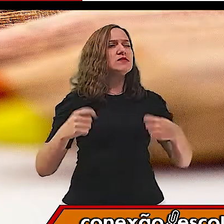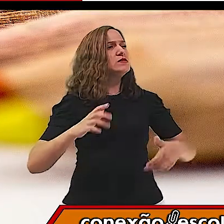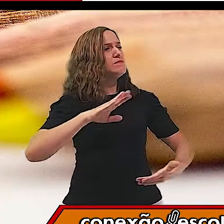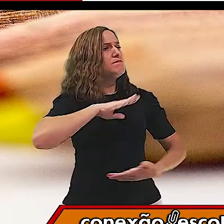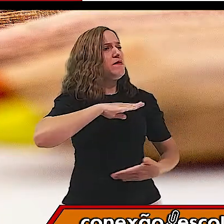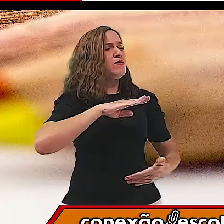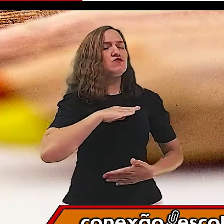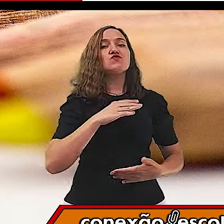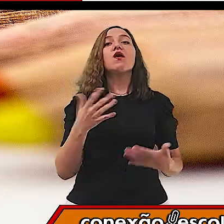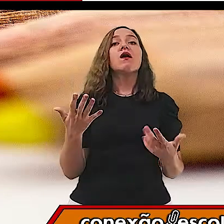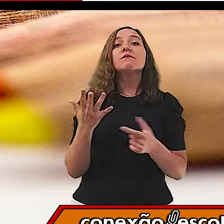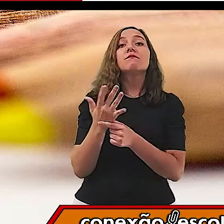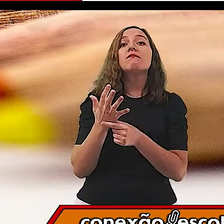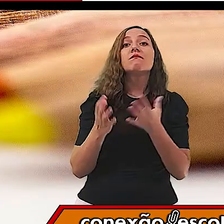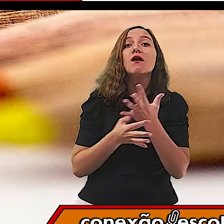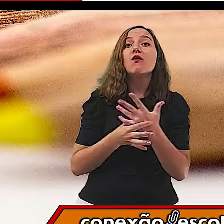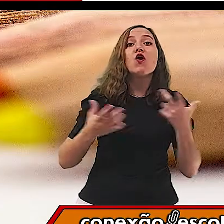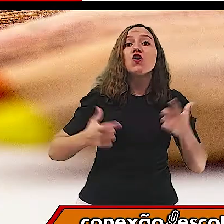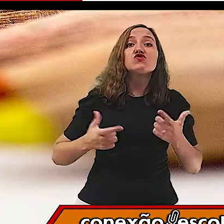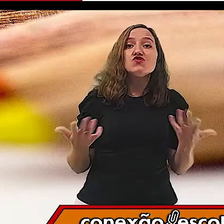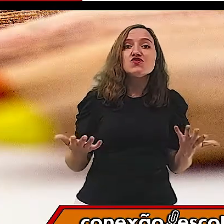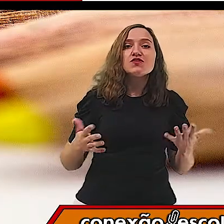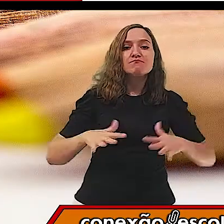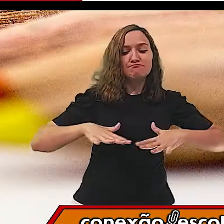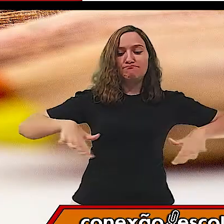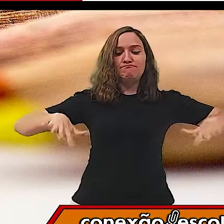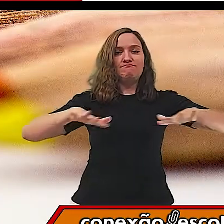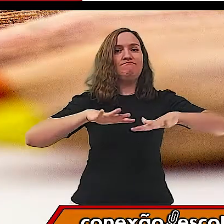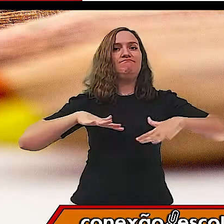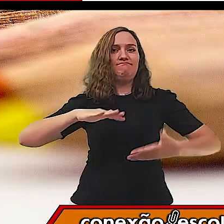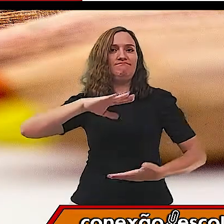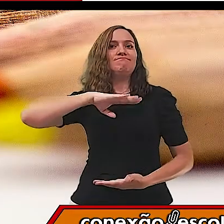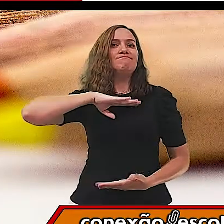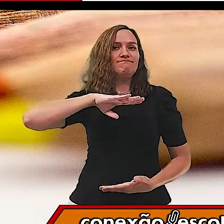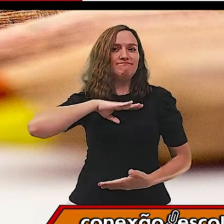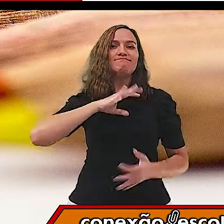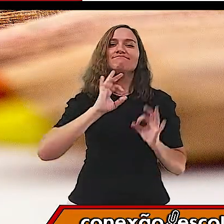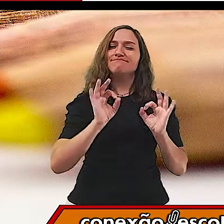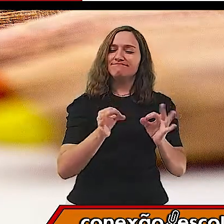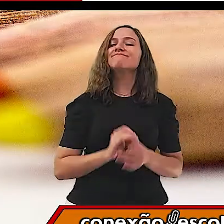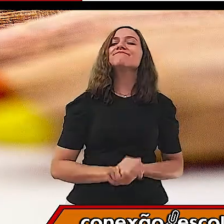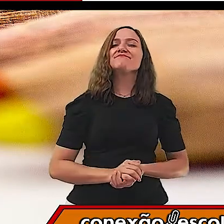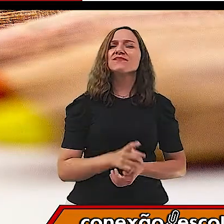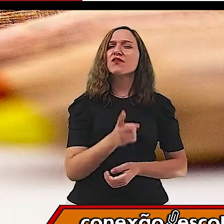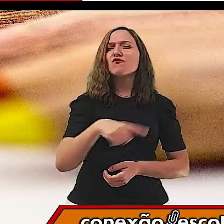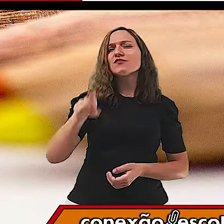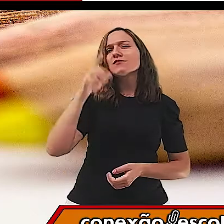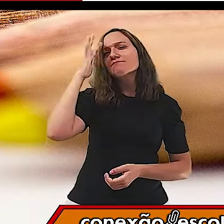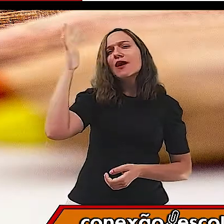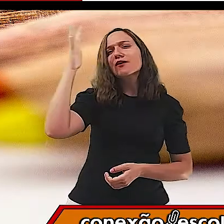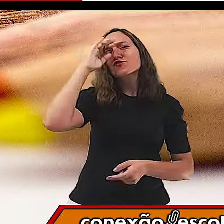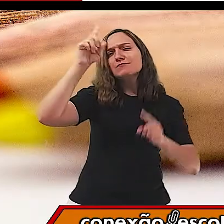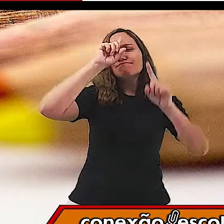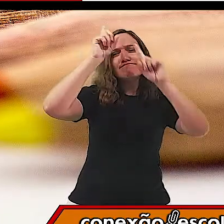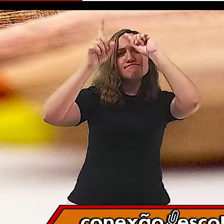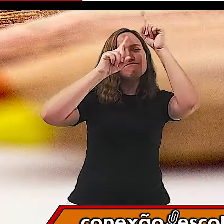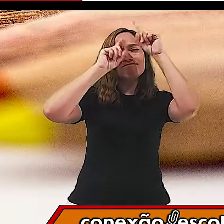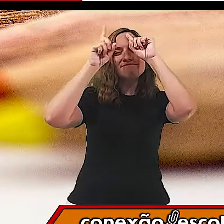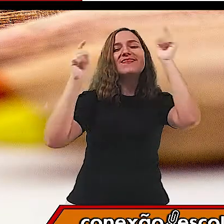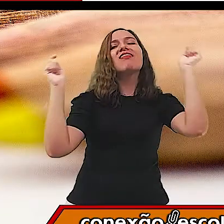nível médio. Onde as mãos têm que estar? Próximo ao quadril. E usem a imaginação. É muito